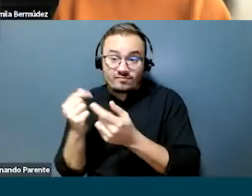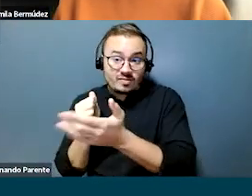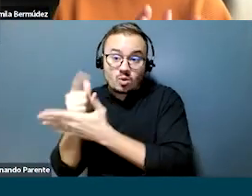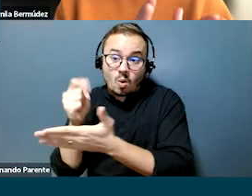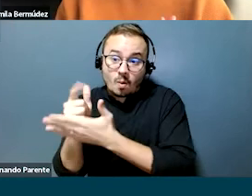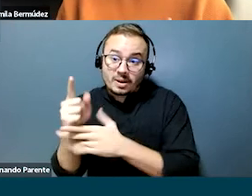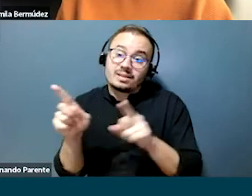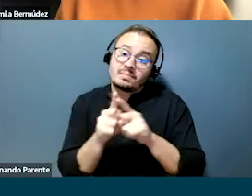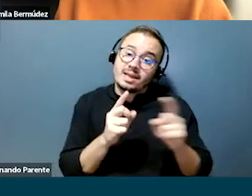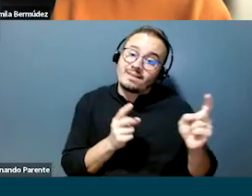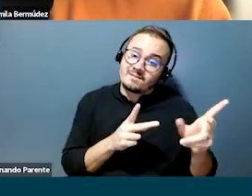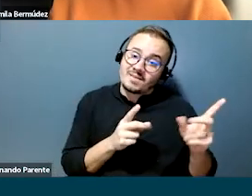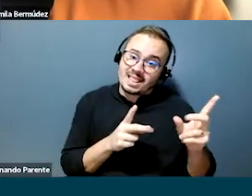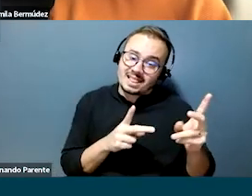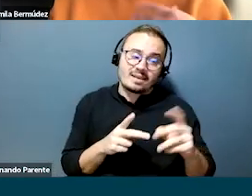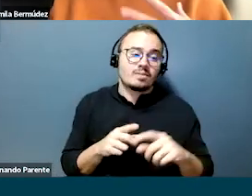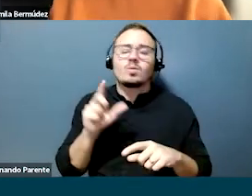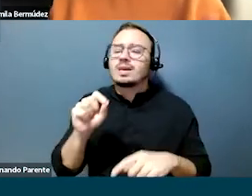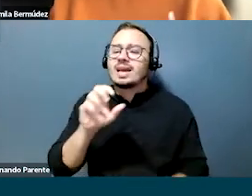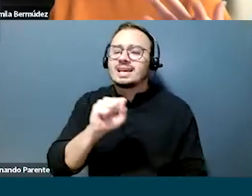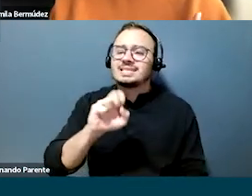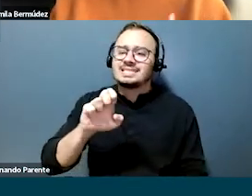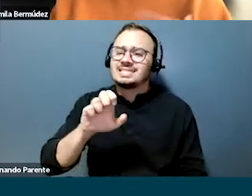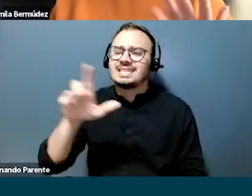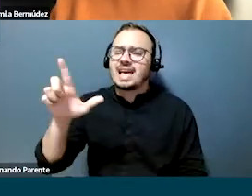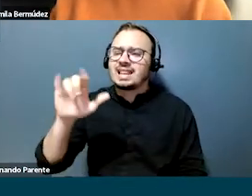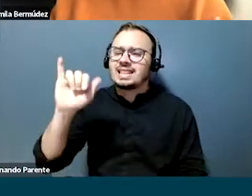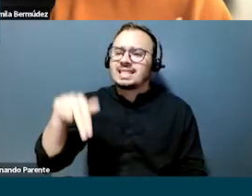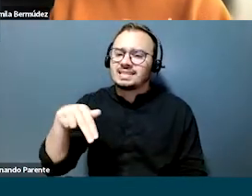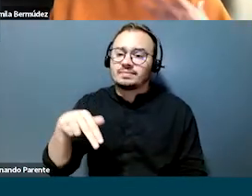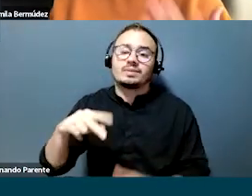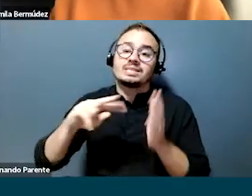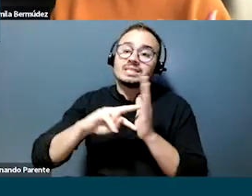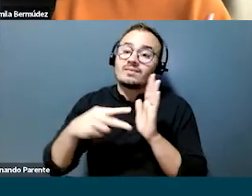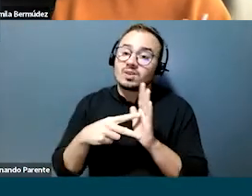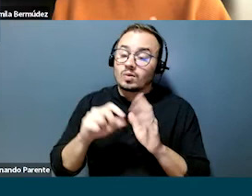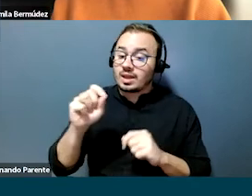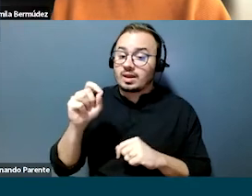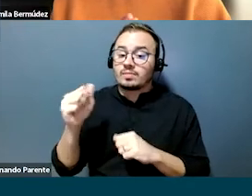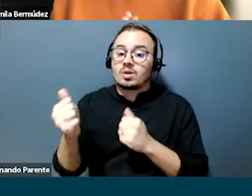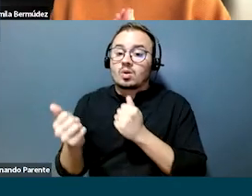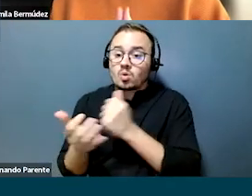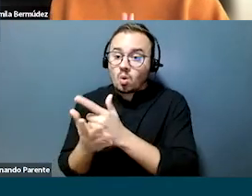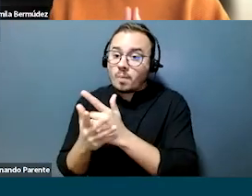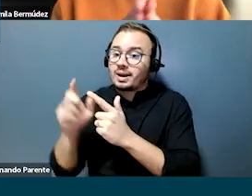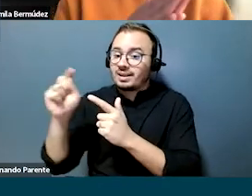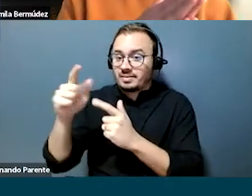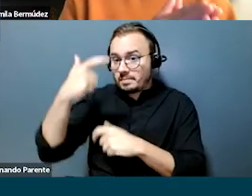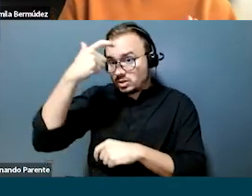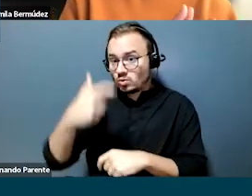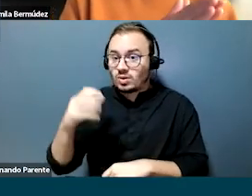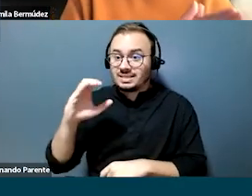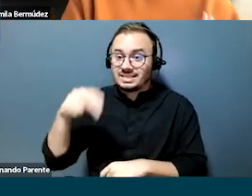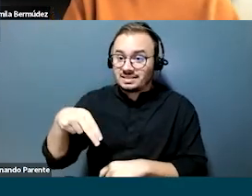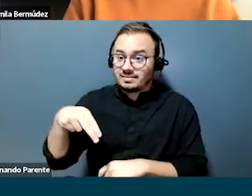sempre por meio do uso de ferramentas digitais. E o que é Selim? O que é Sellout? Quando eu estou falando Selim, a gente está falando da